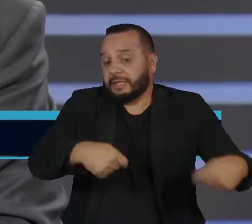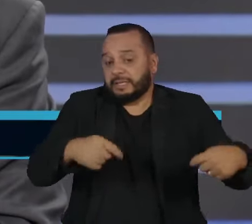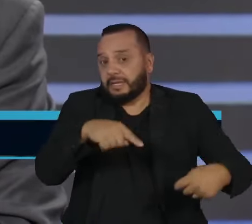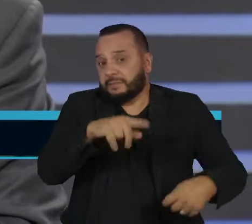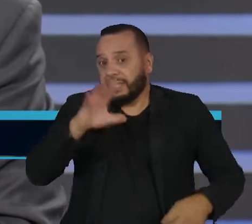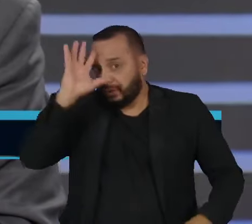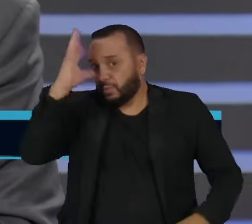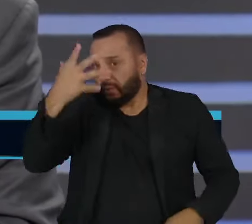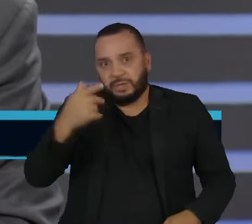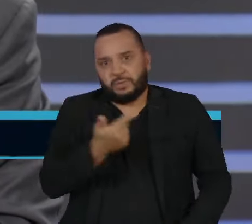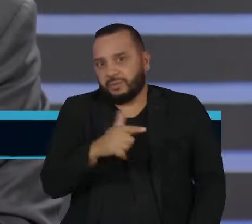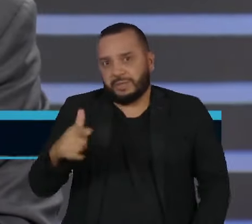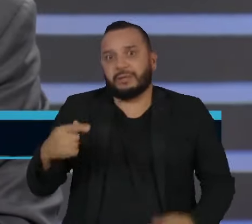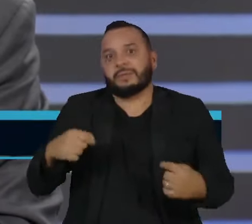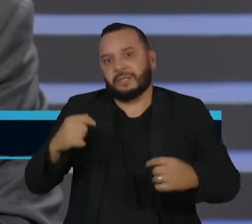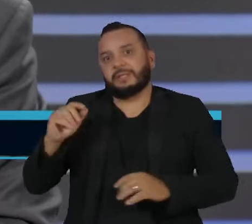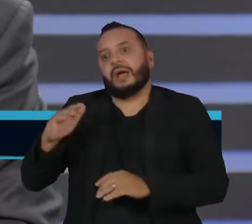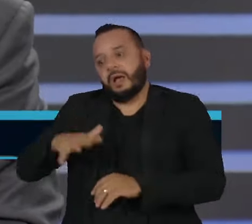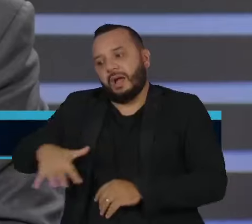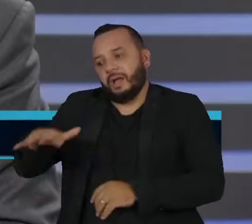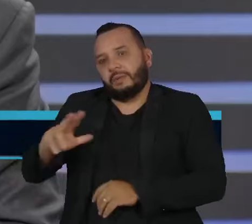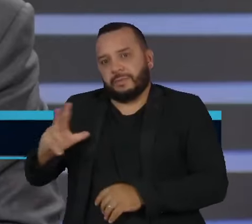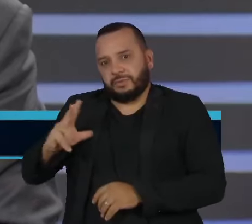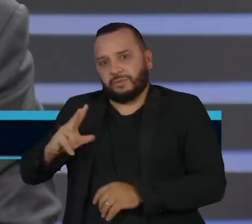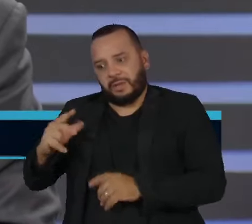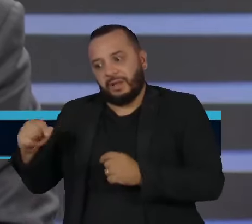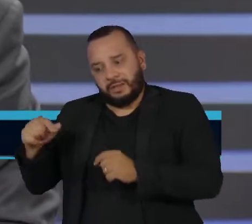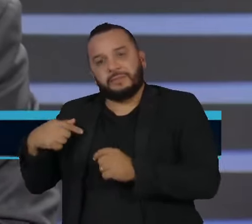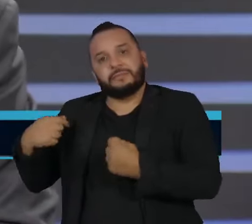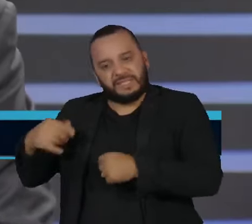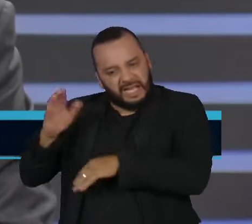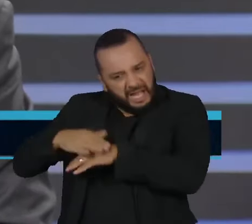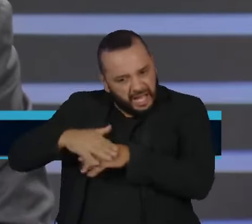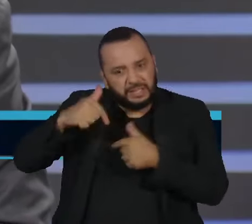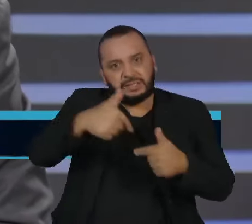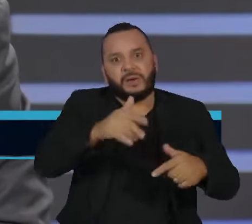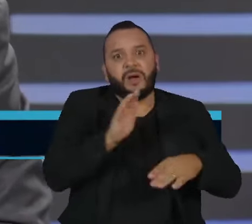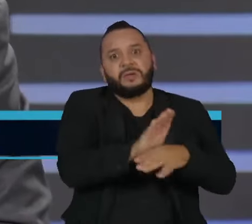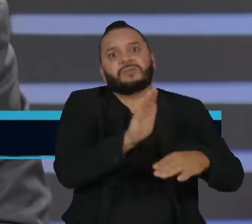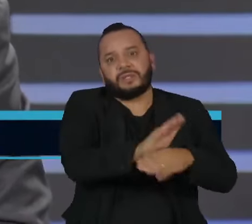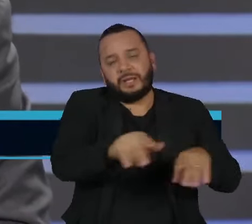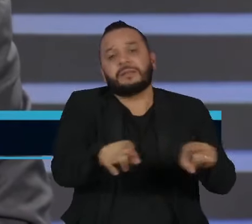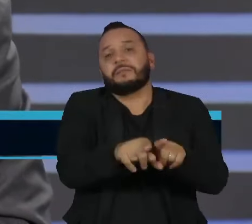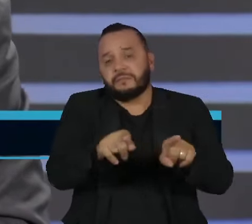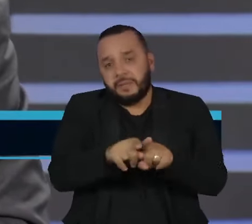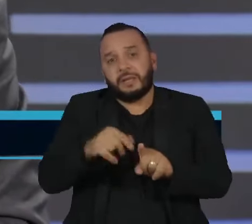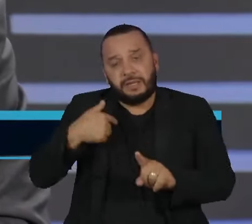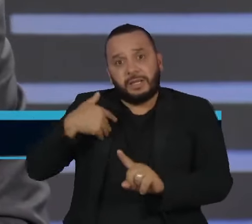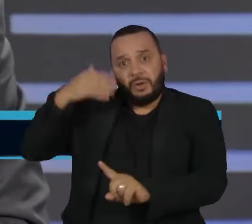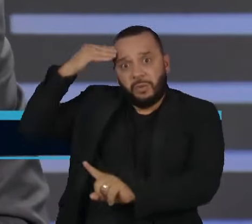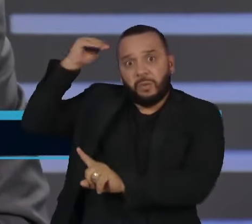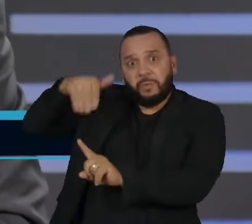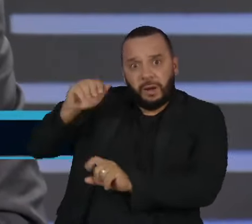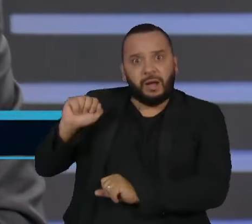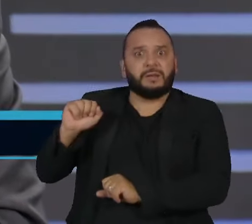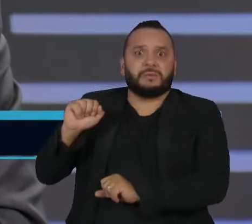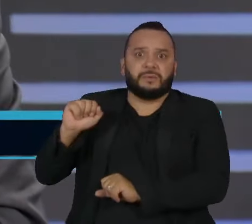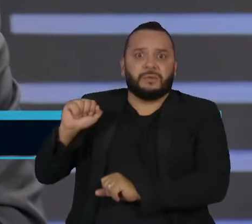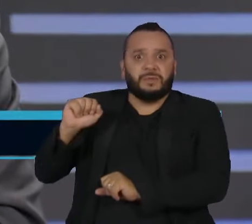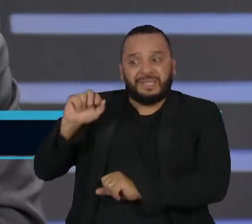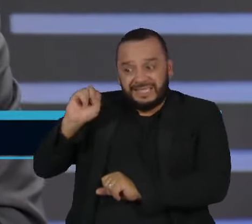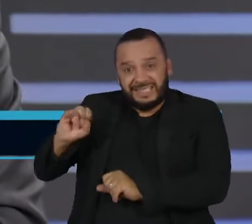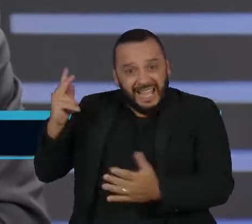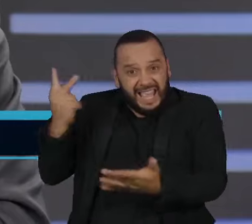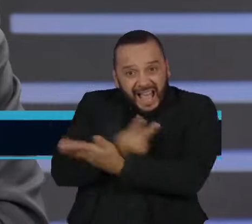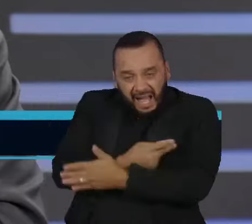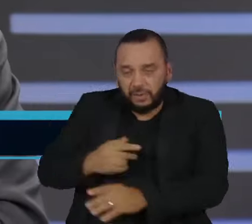setor privado, não apenas na execução de atividades, mas também na responsabilização. Cadeias produtivas, compliance,